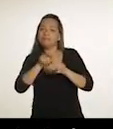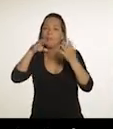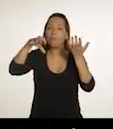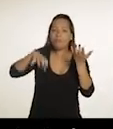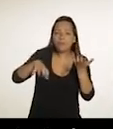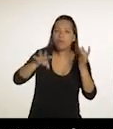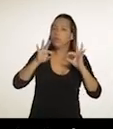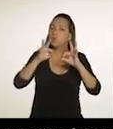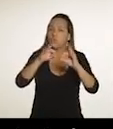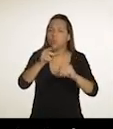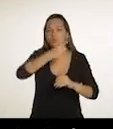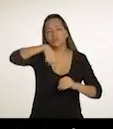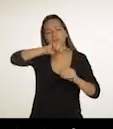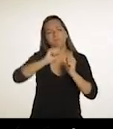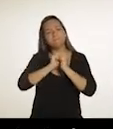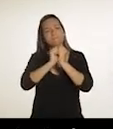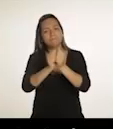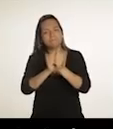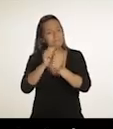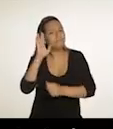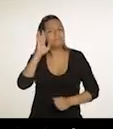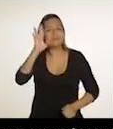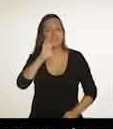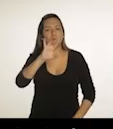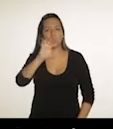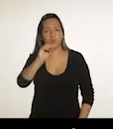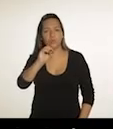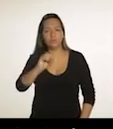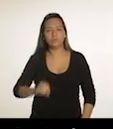colocar os interesses do Carioca em primeiro lugar.